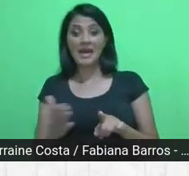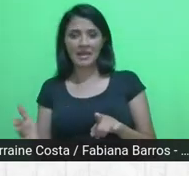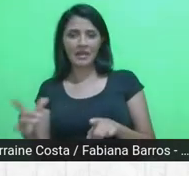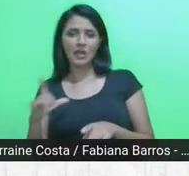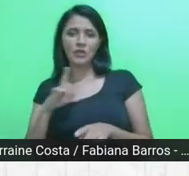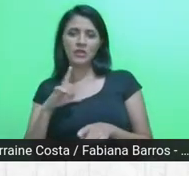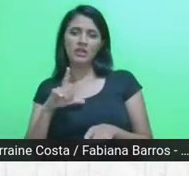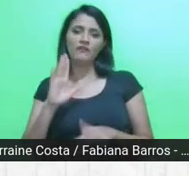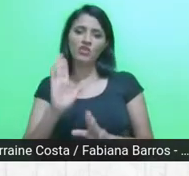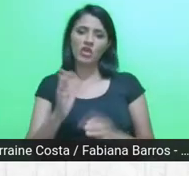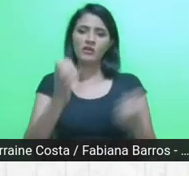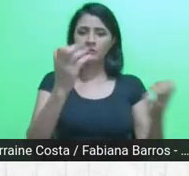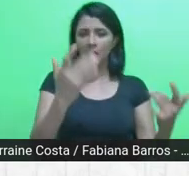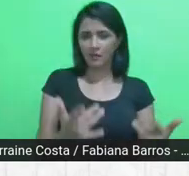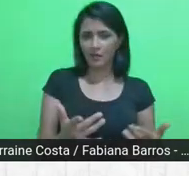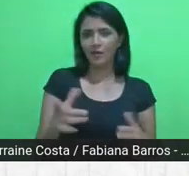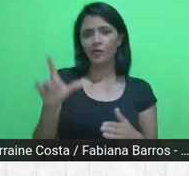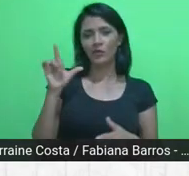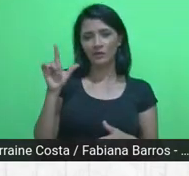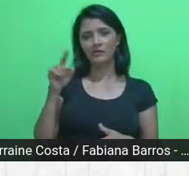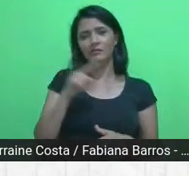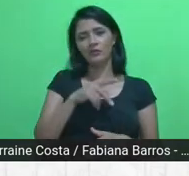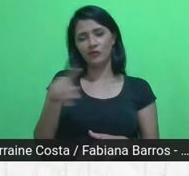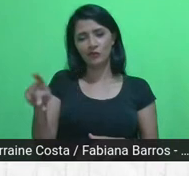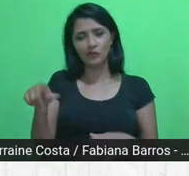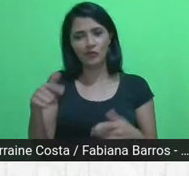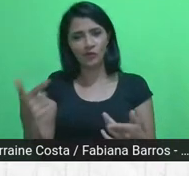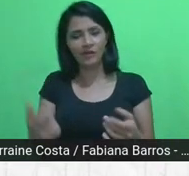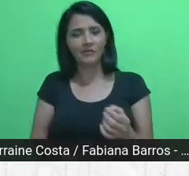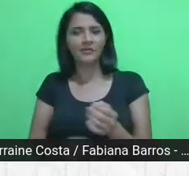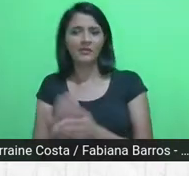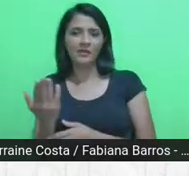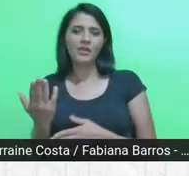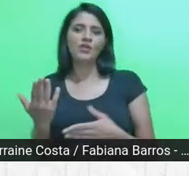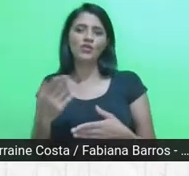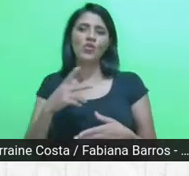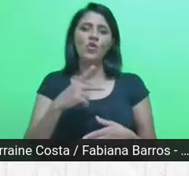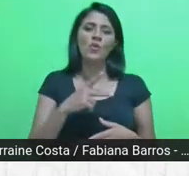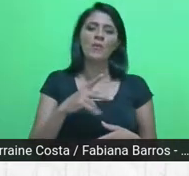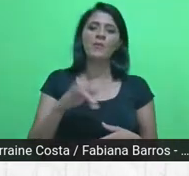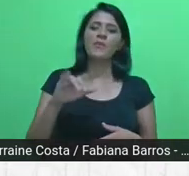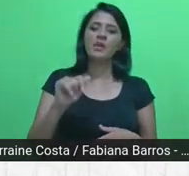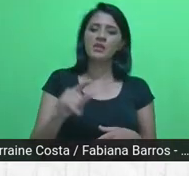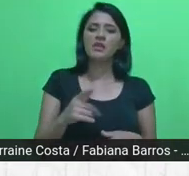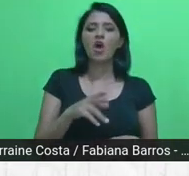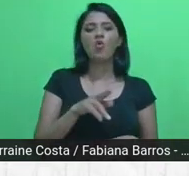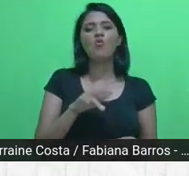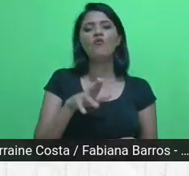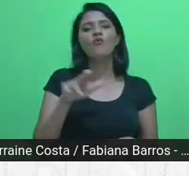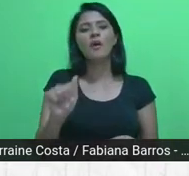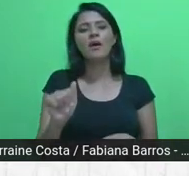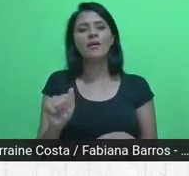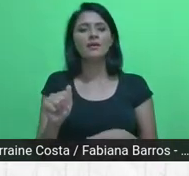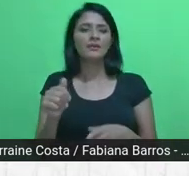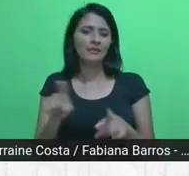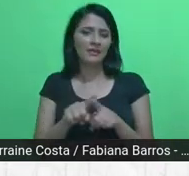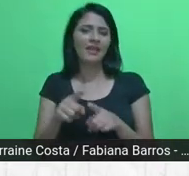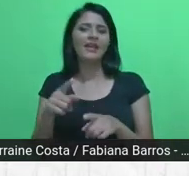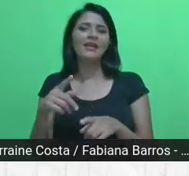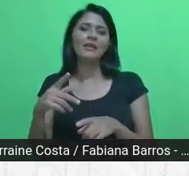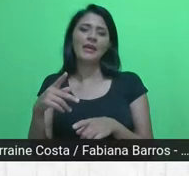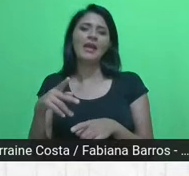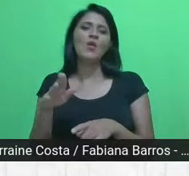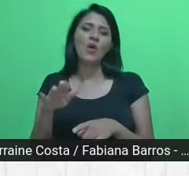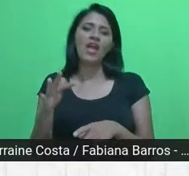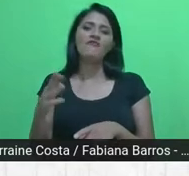falou, a vinculação do DINTER, da UFBA com a UFPB, depois também a participação tanto nas